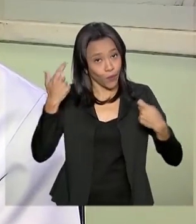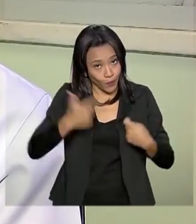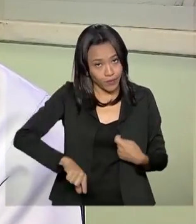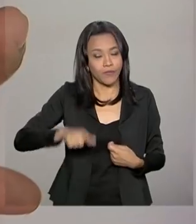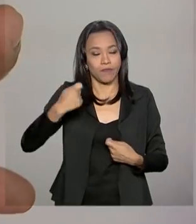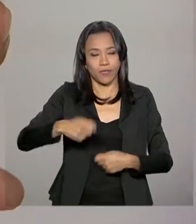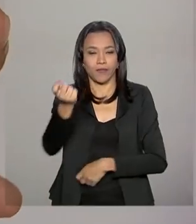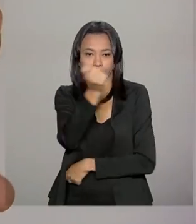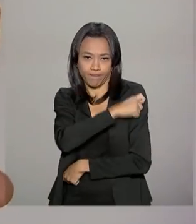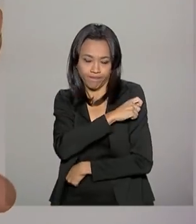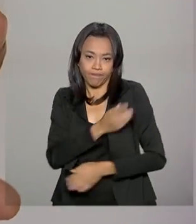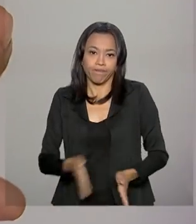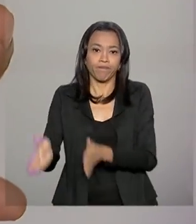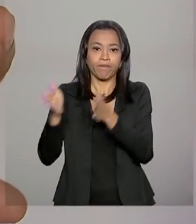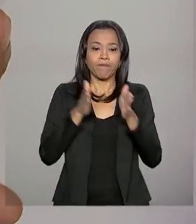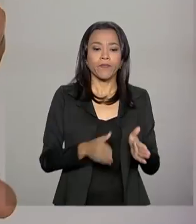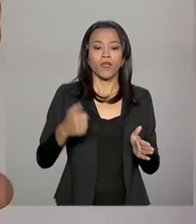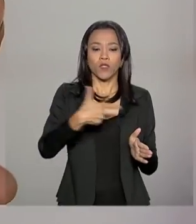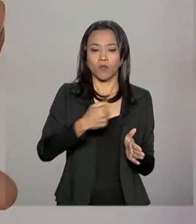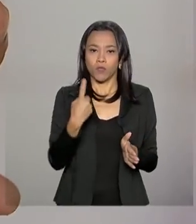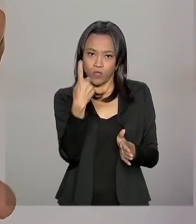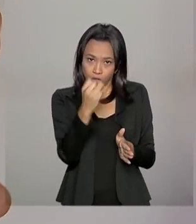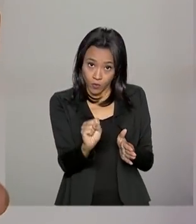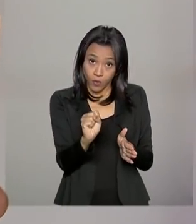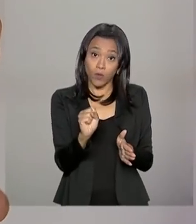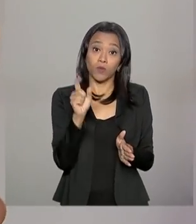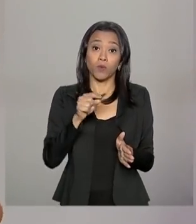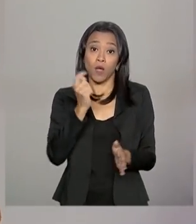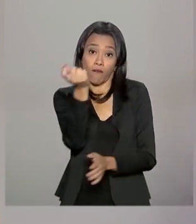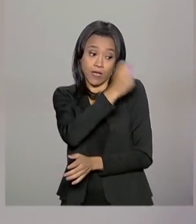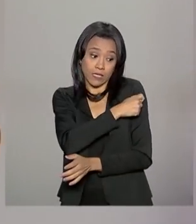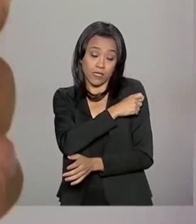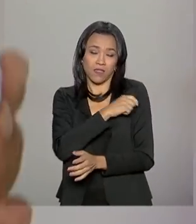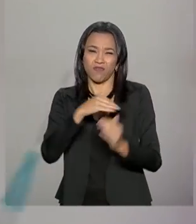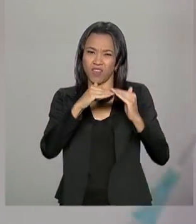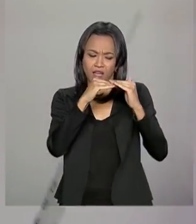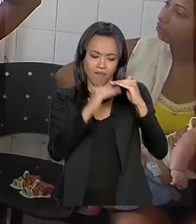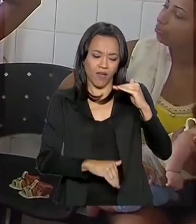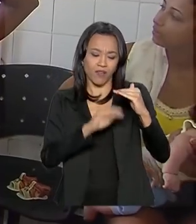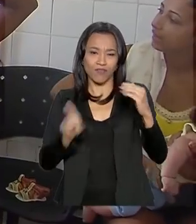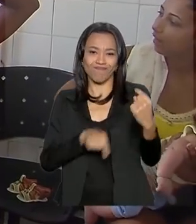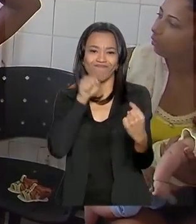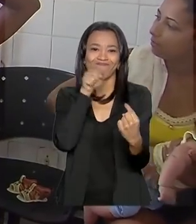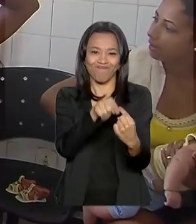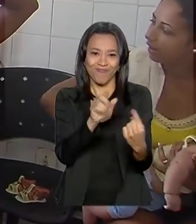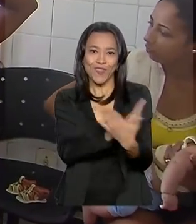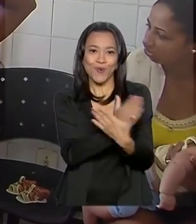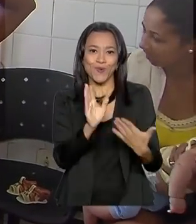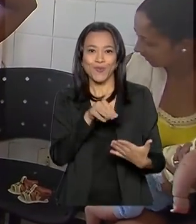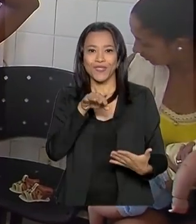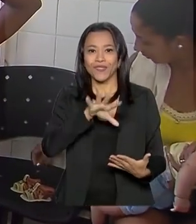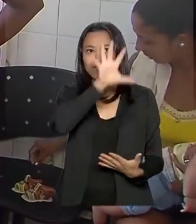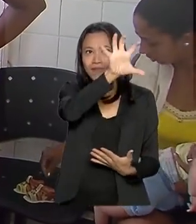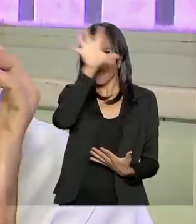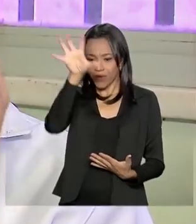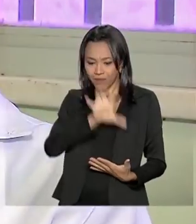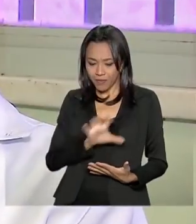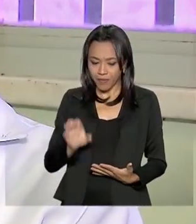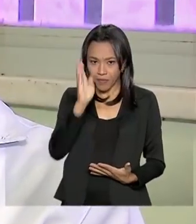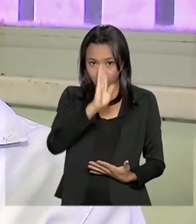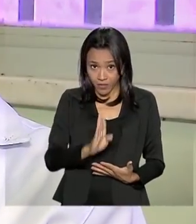a vacina. Em 2018, a cobertura vacinal ficou abaixo do esperado em algumas regiões do país.